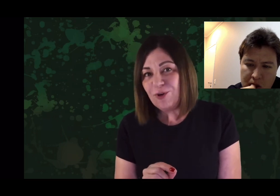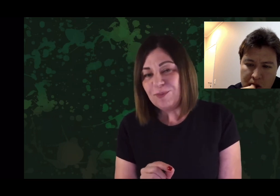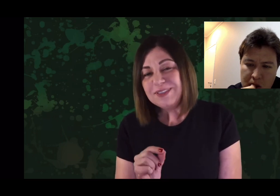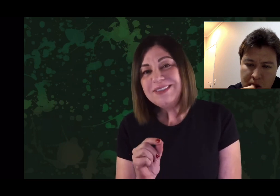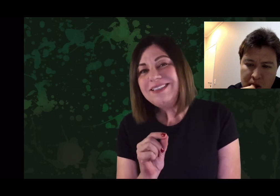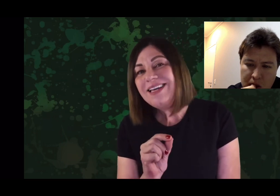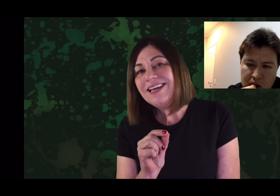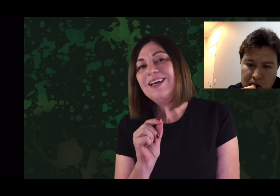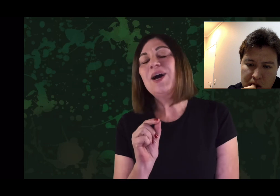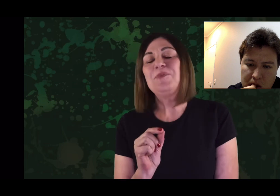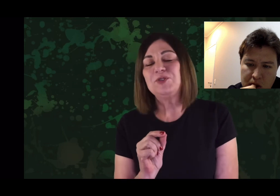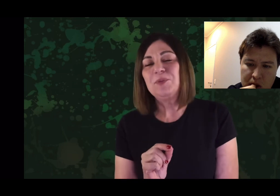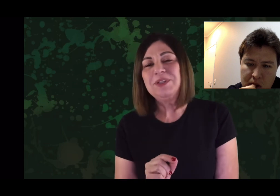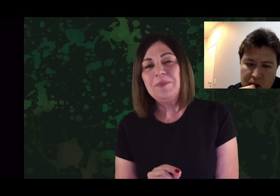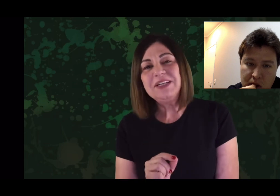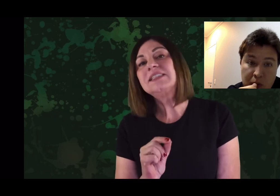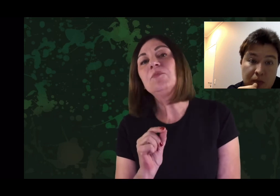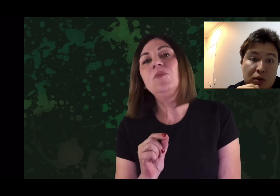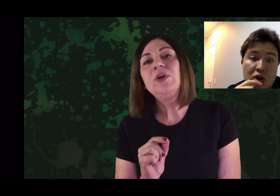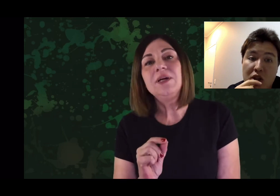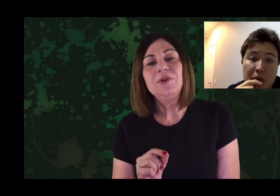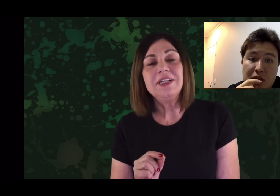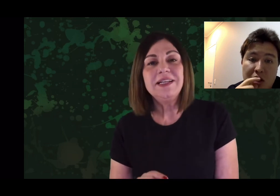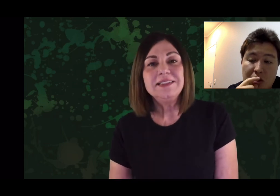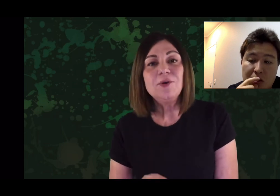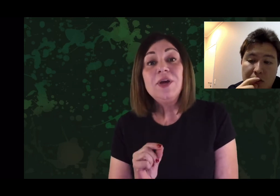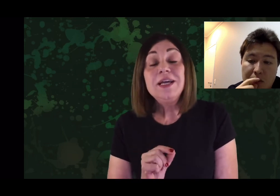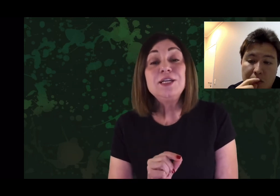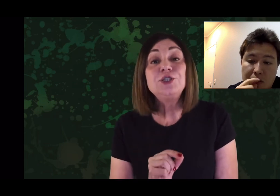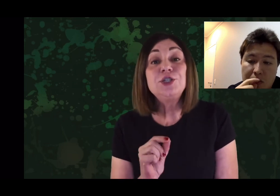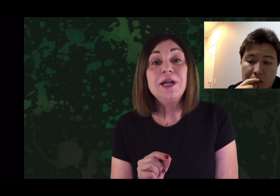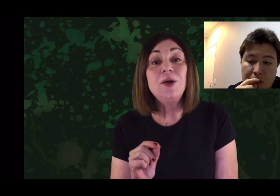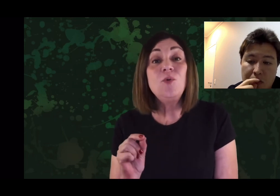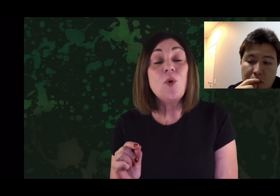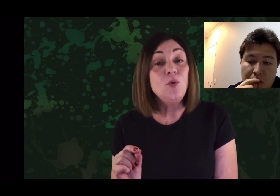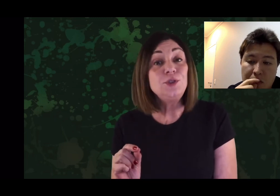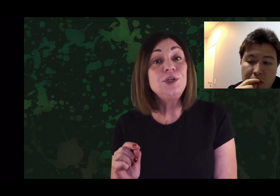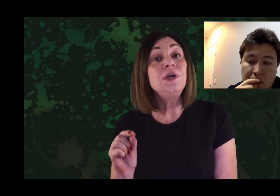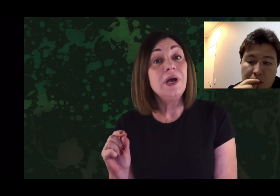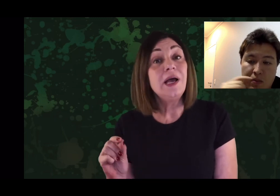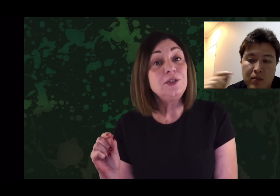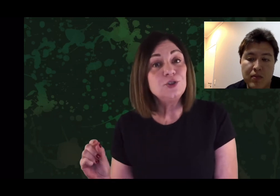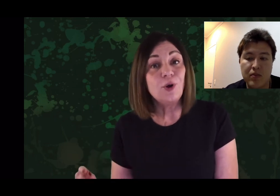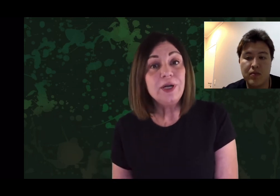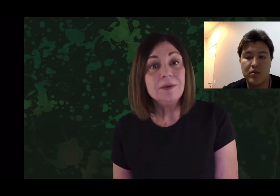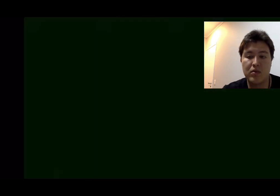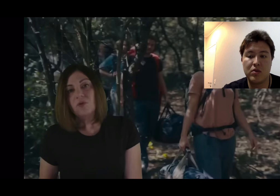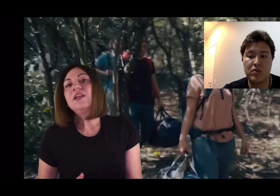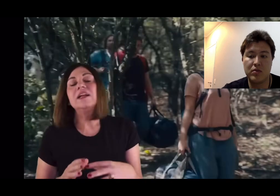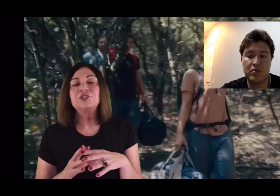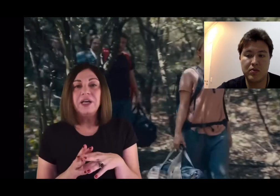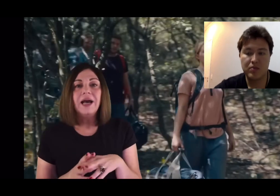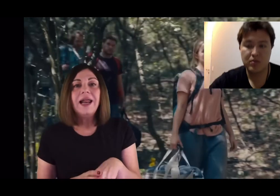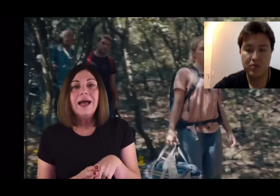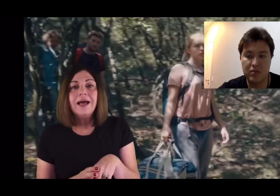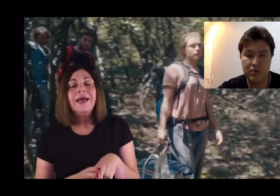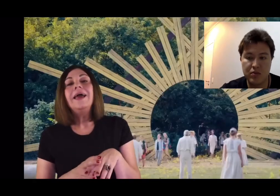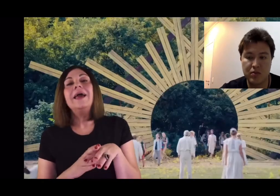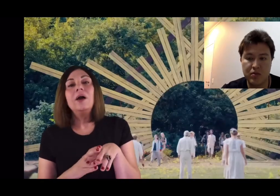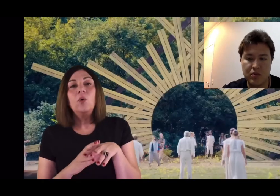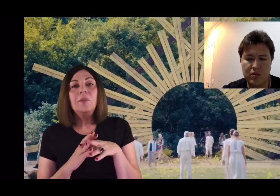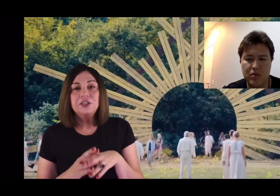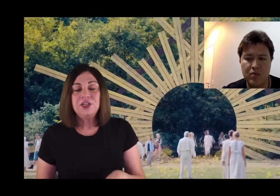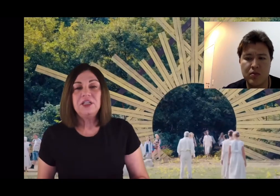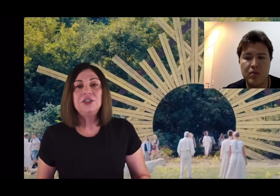certa forma, se a pessoa puder prestar muita, muita atenção, que já não conte a história. Quando ela chega lá,